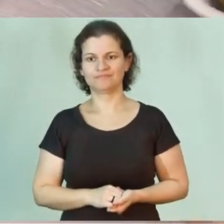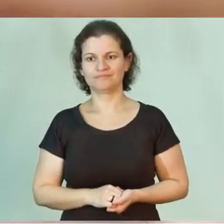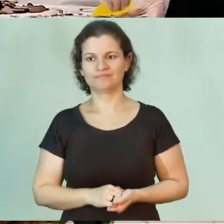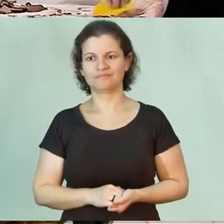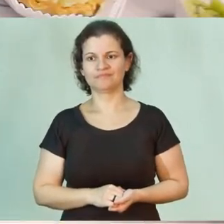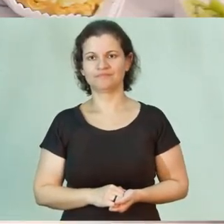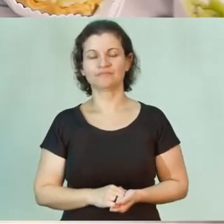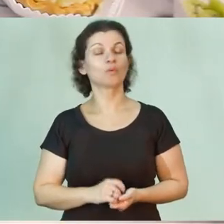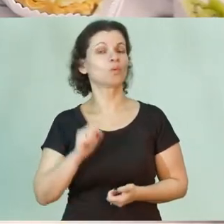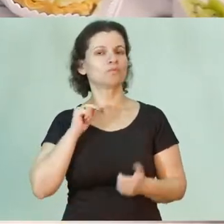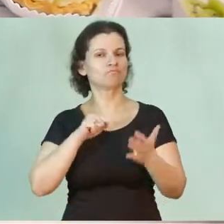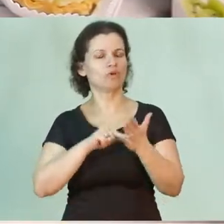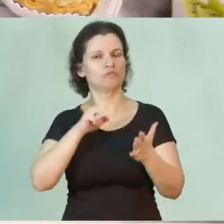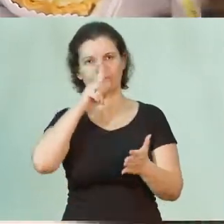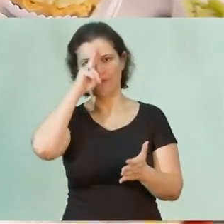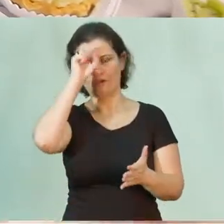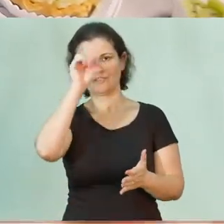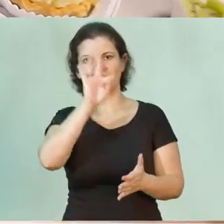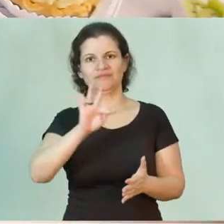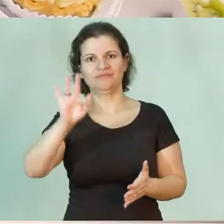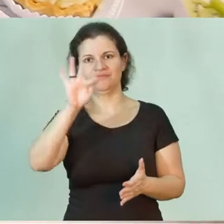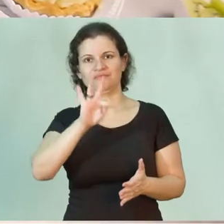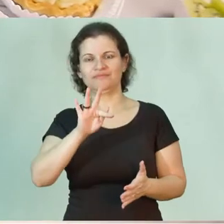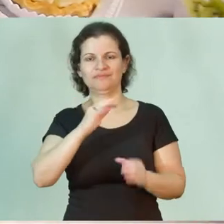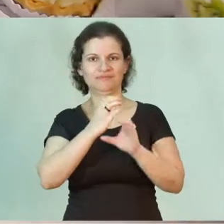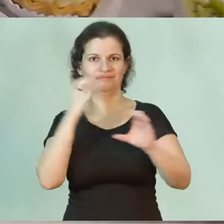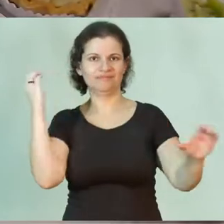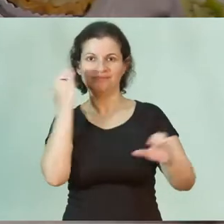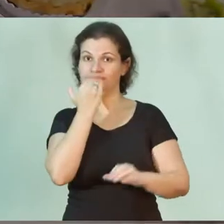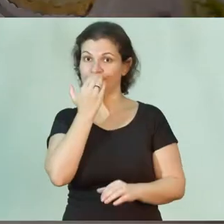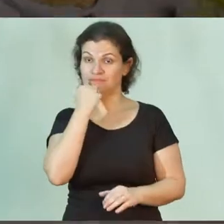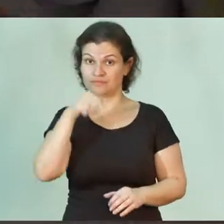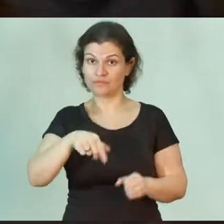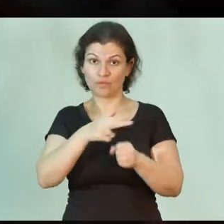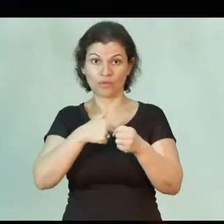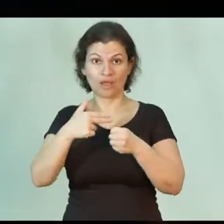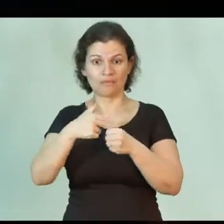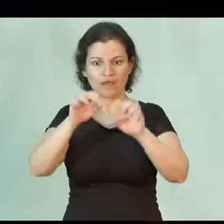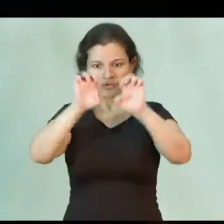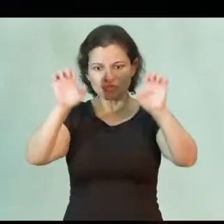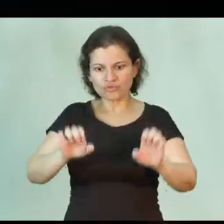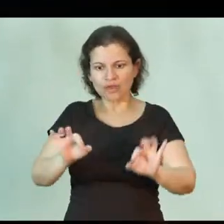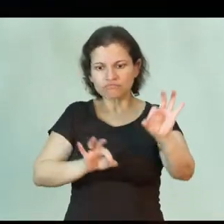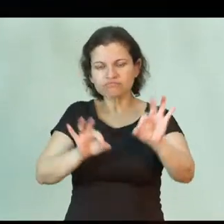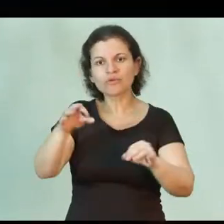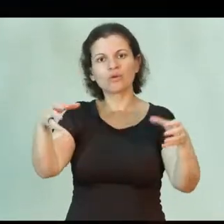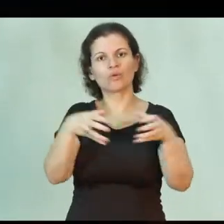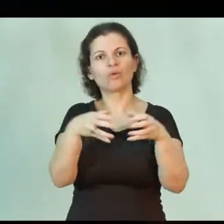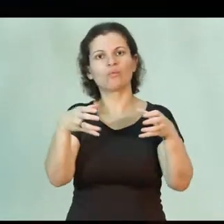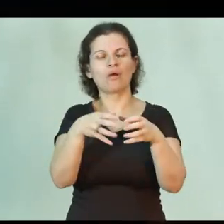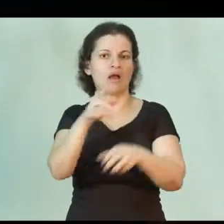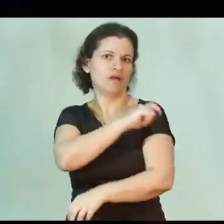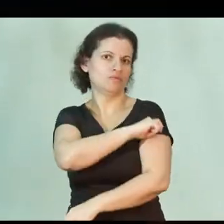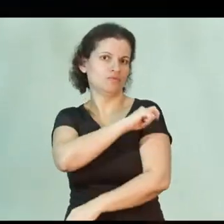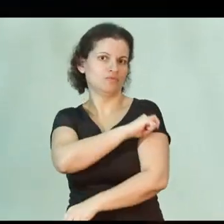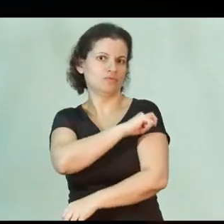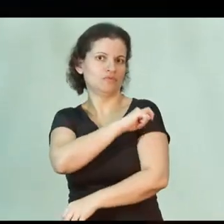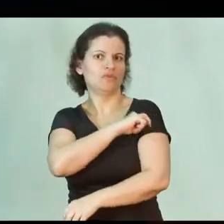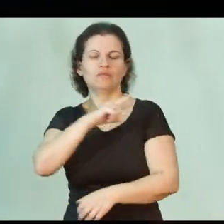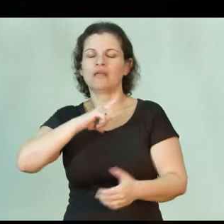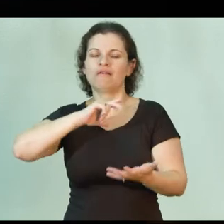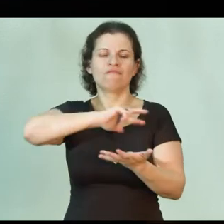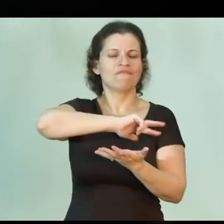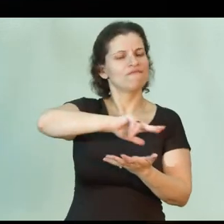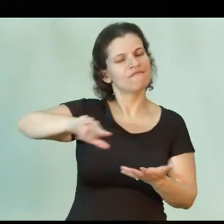Um ponto forte da Faculdade de Engenharia de Alimentos da Unicamp é a estruturação dos grupos estudantis. Então, temos